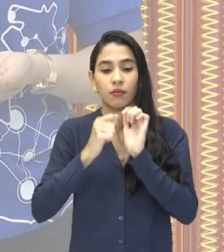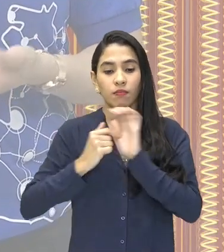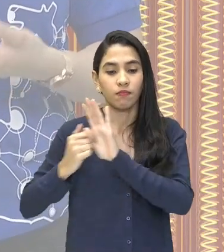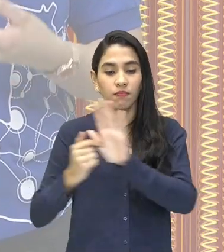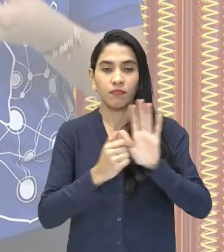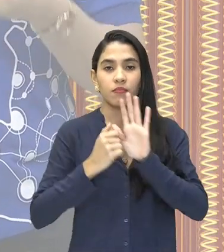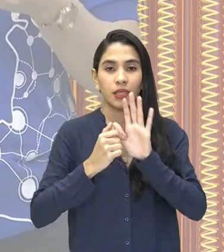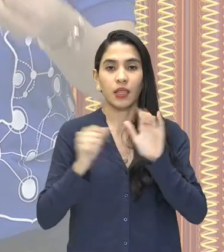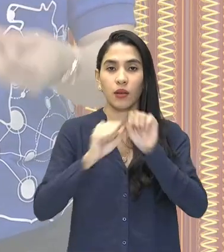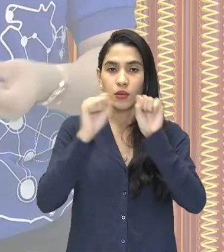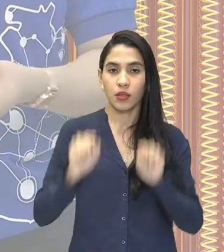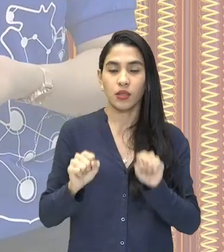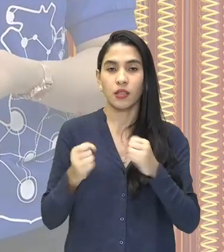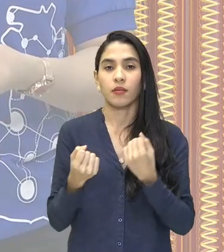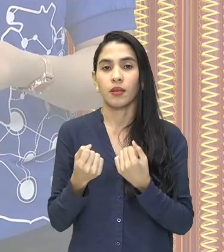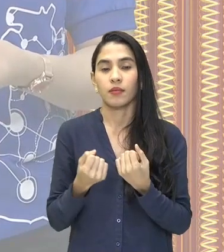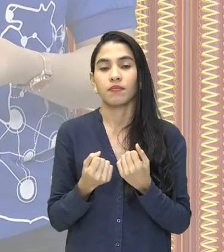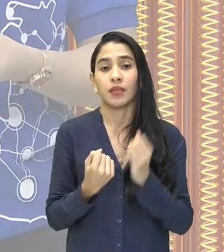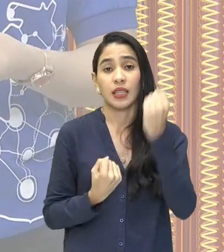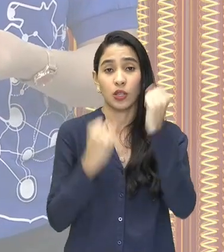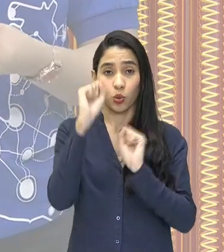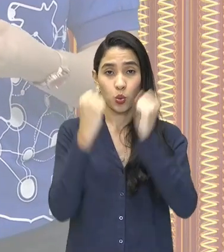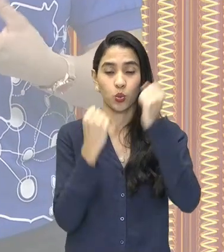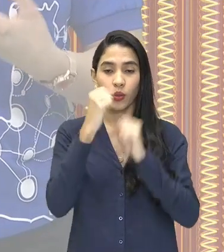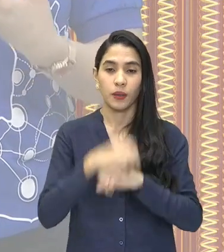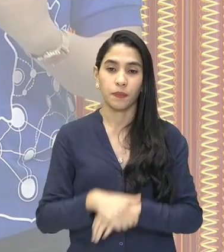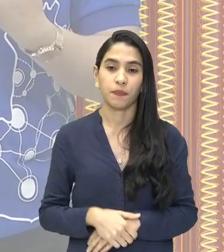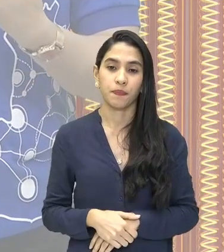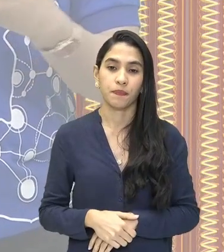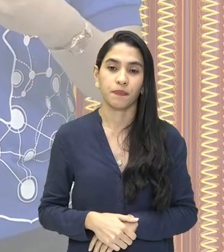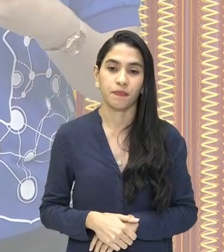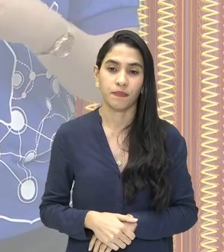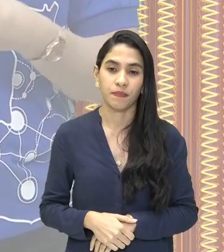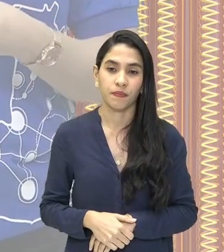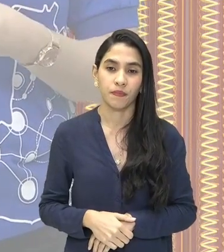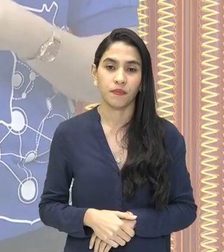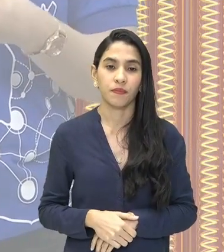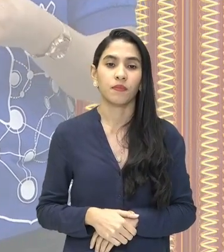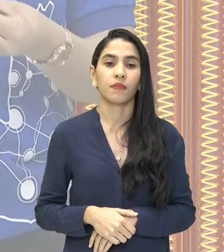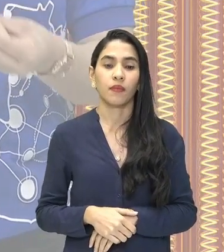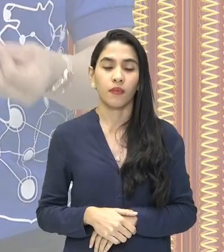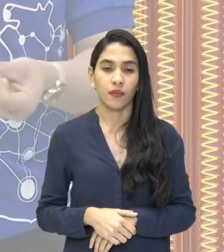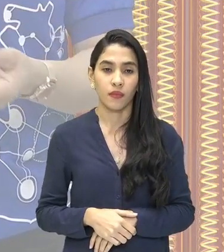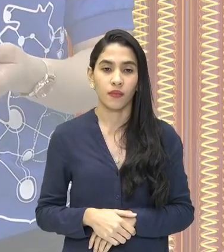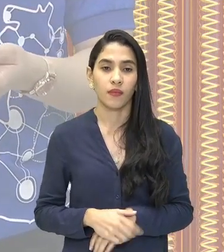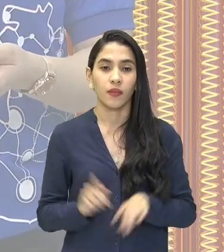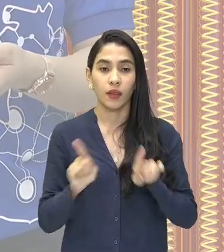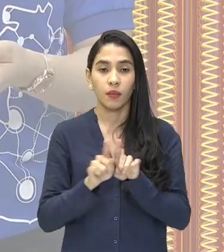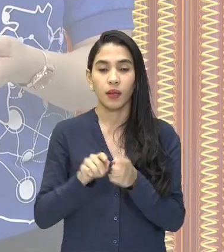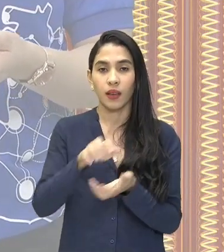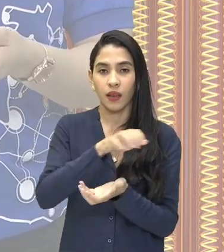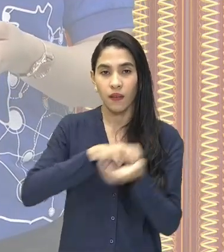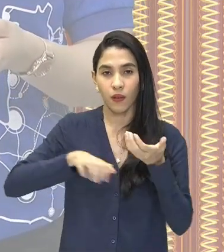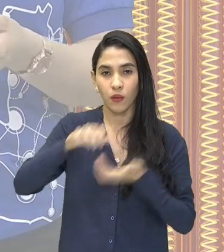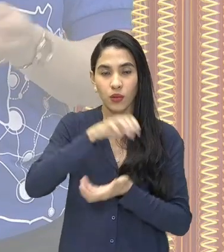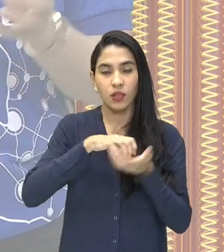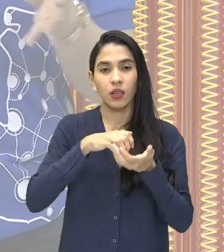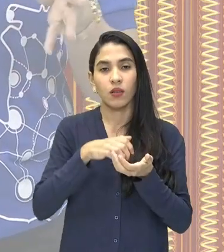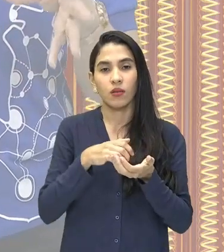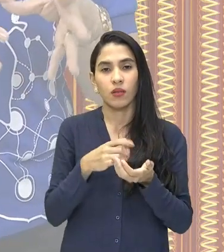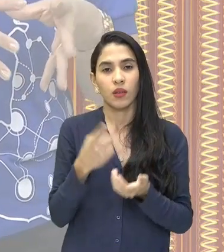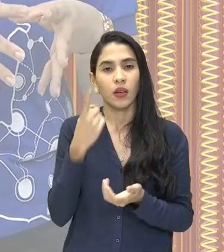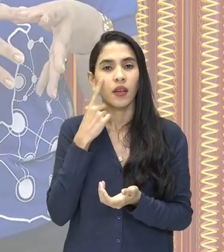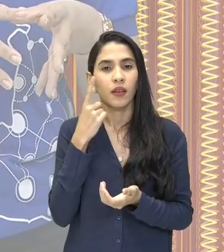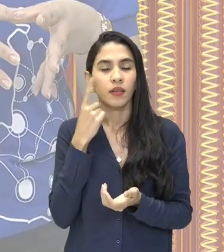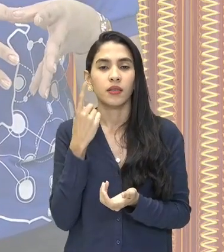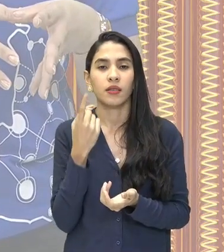sistema, no caso ali, as indústrias. E com essa revolução ali de transporte, nós vamos observar